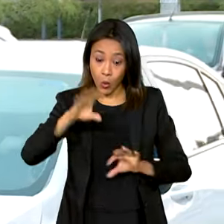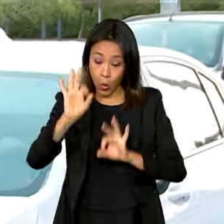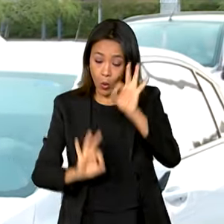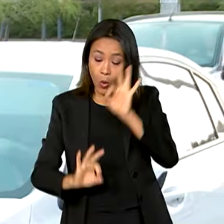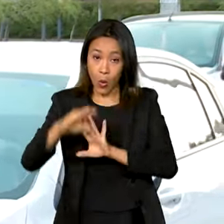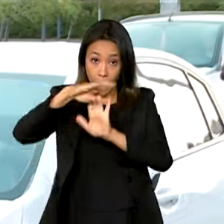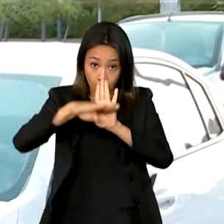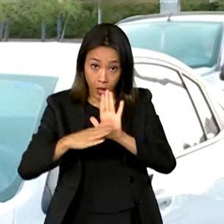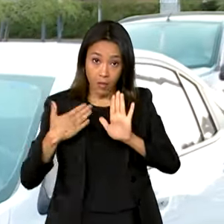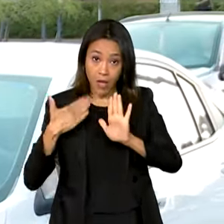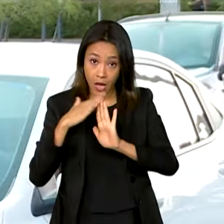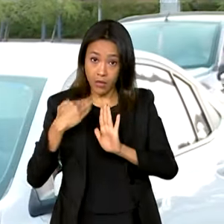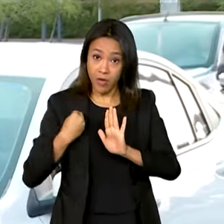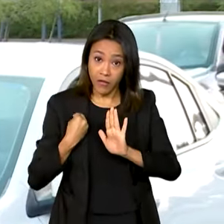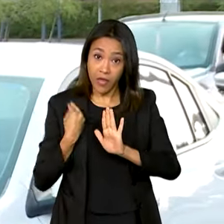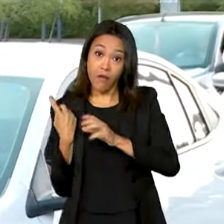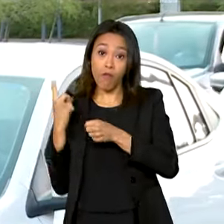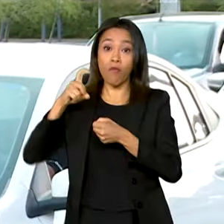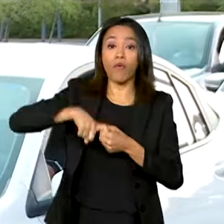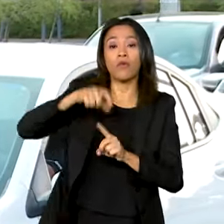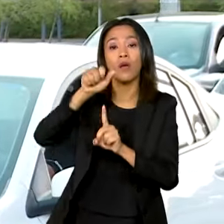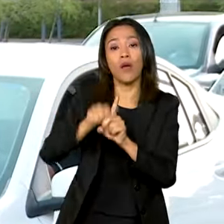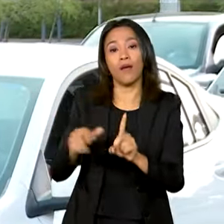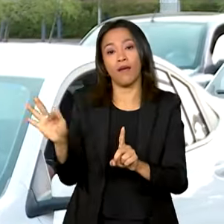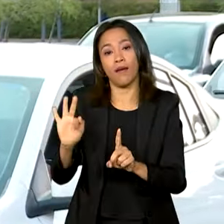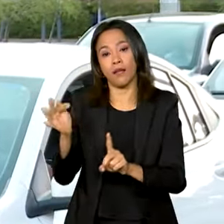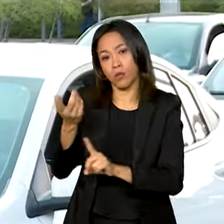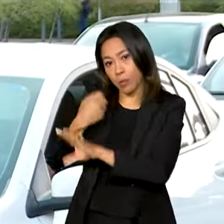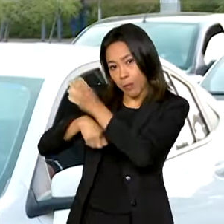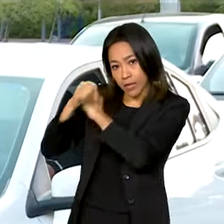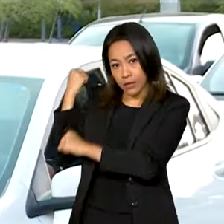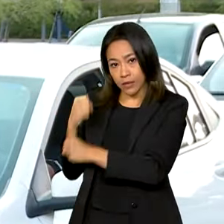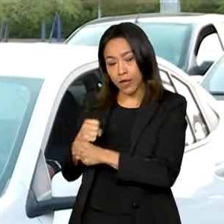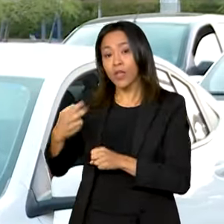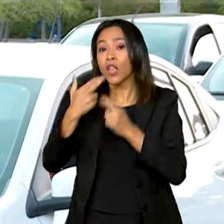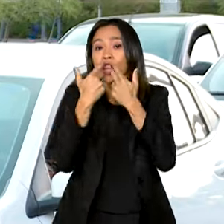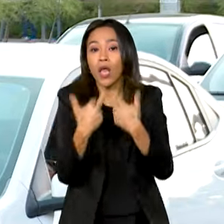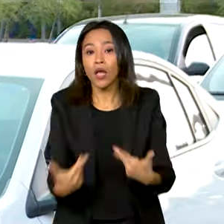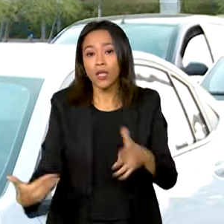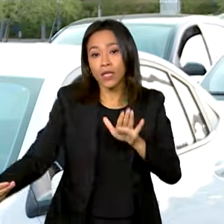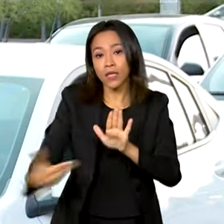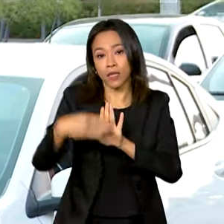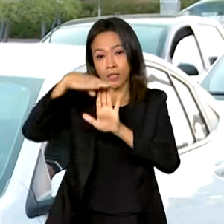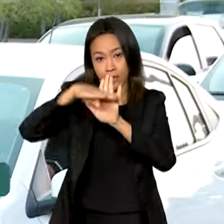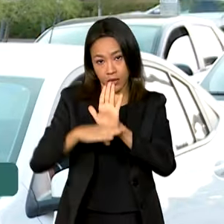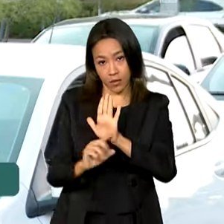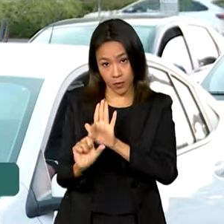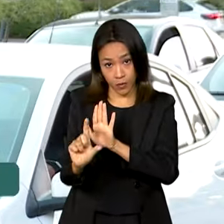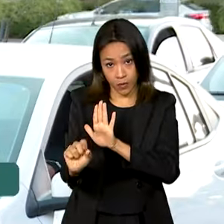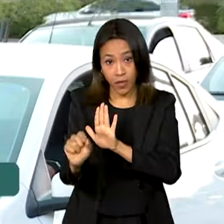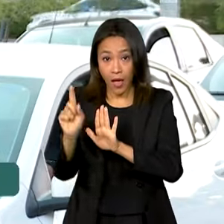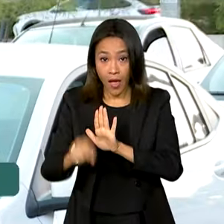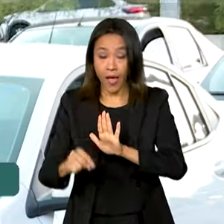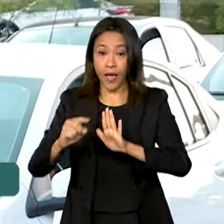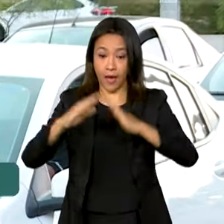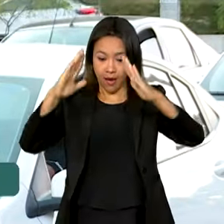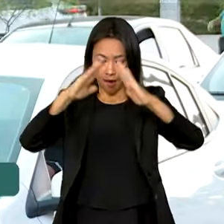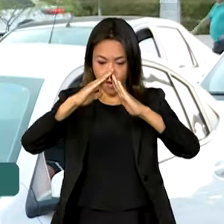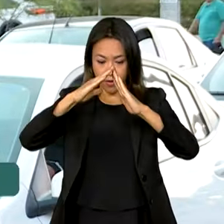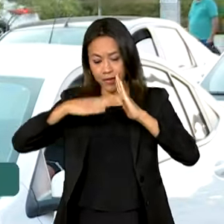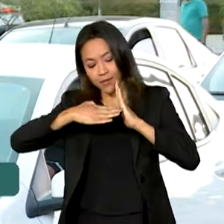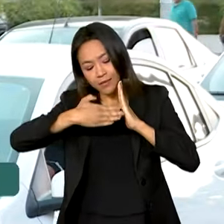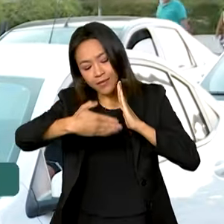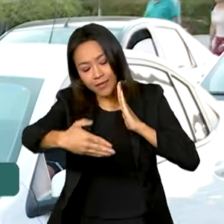retomado em fevereiro do ano passado. Entre as novidades do programa estão a adoção de varandas nos novos